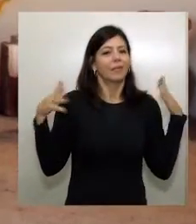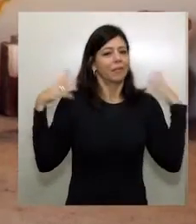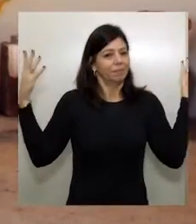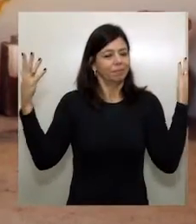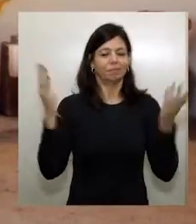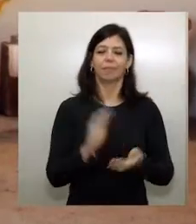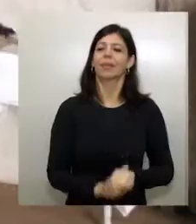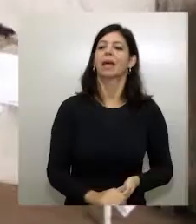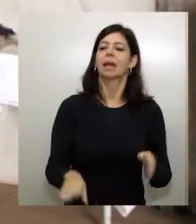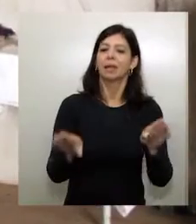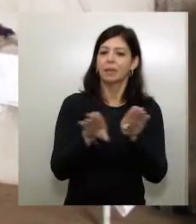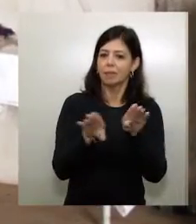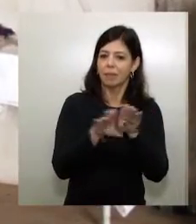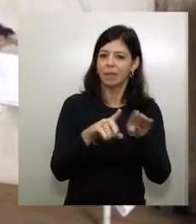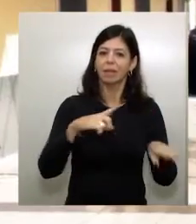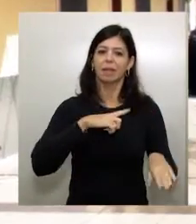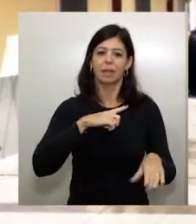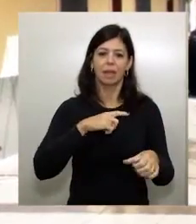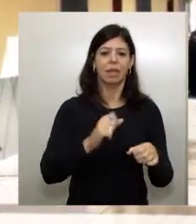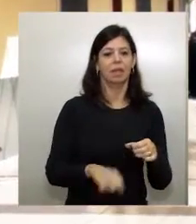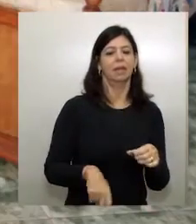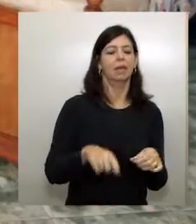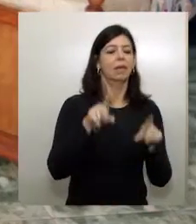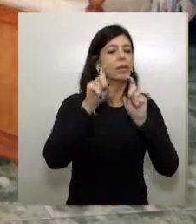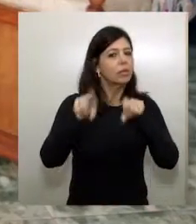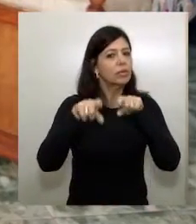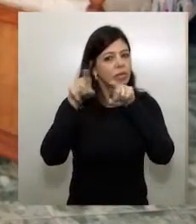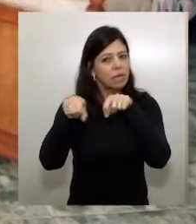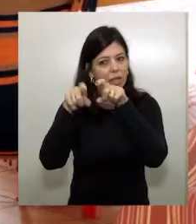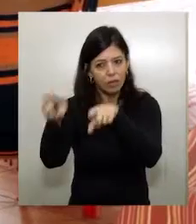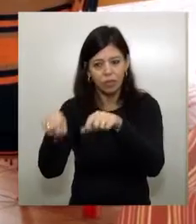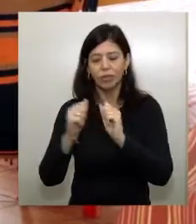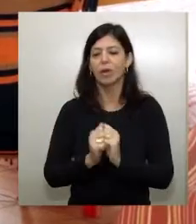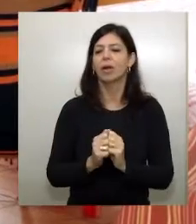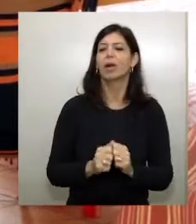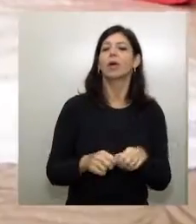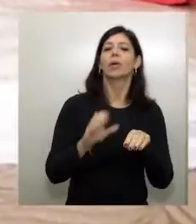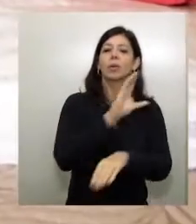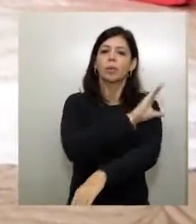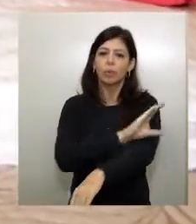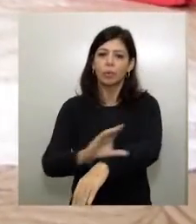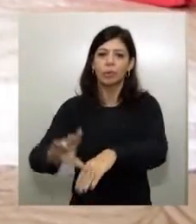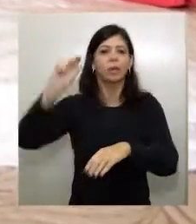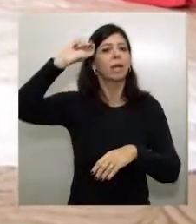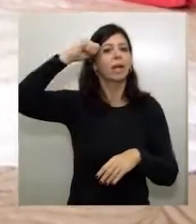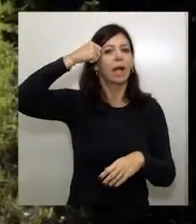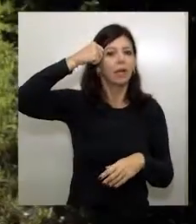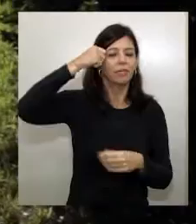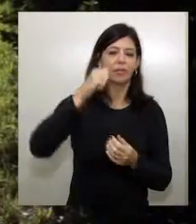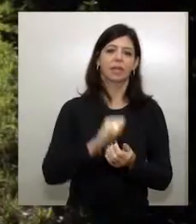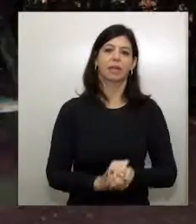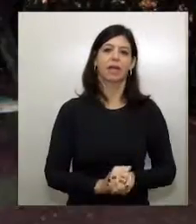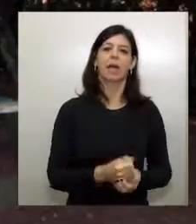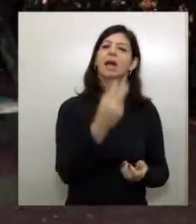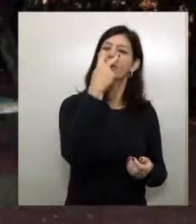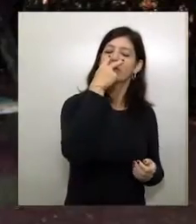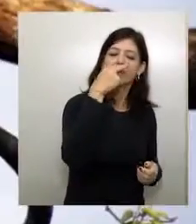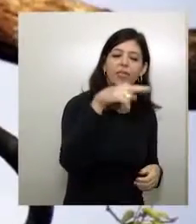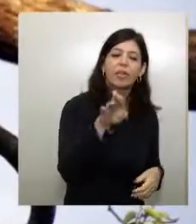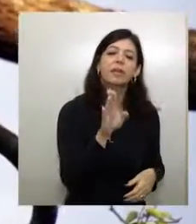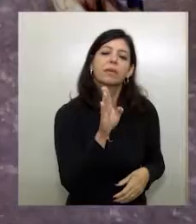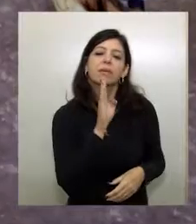e cultura afro-brasileira, num sítio em que sua família é acolhida de forma especial para ricas